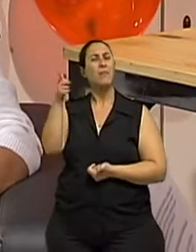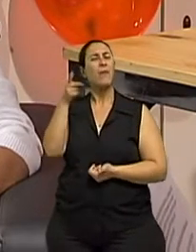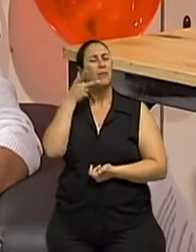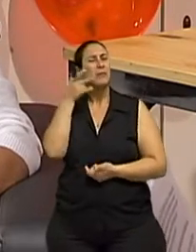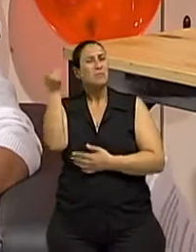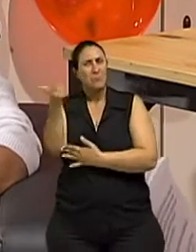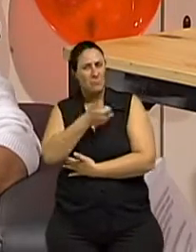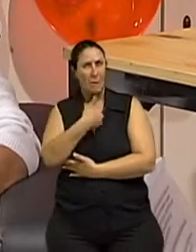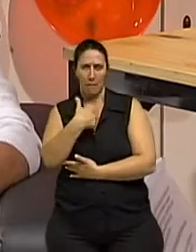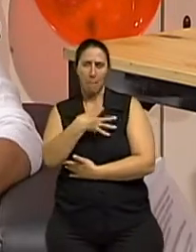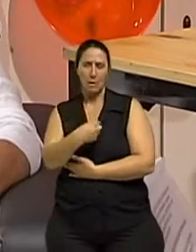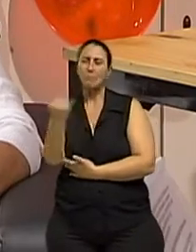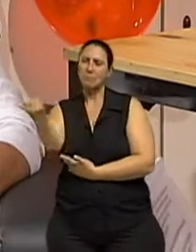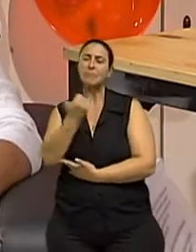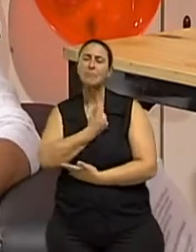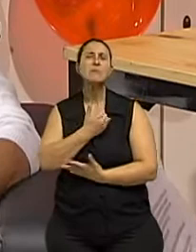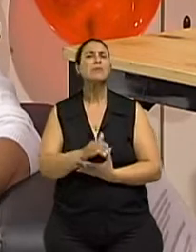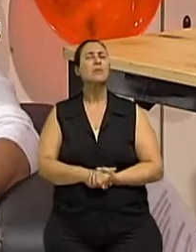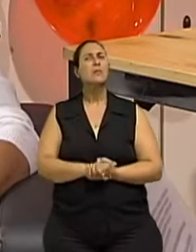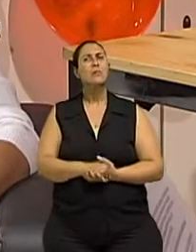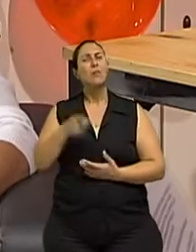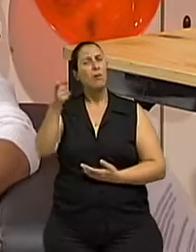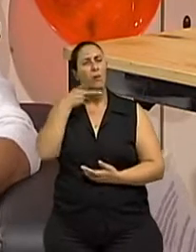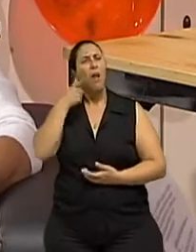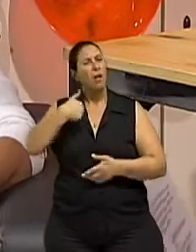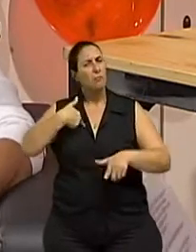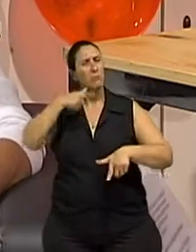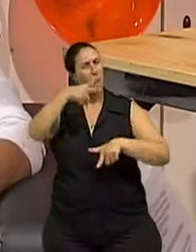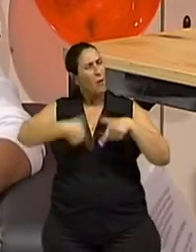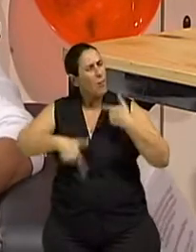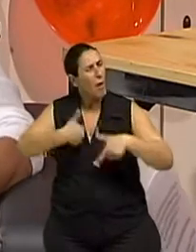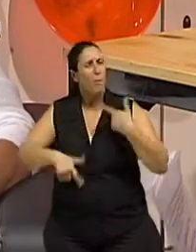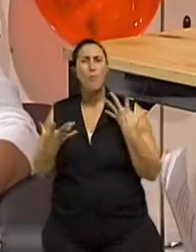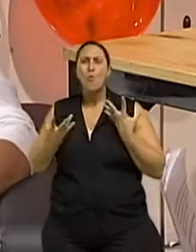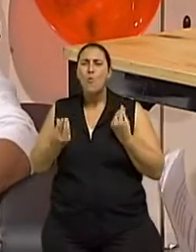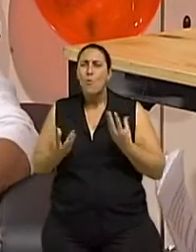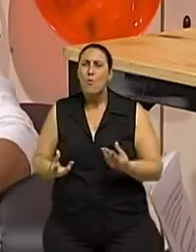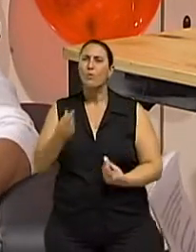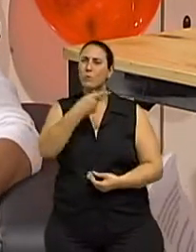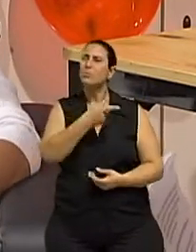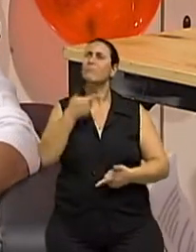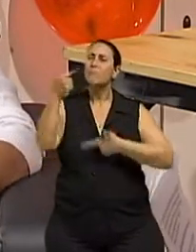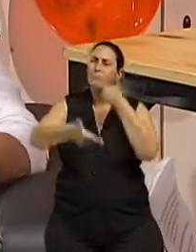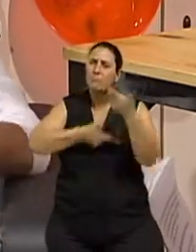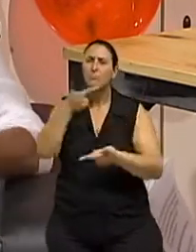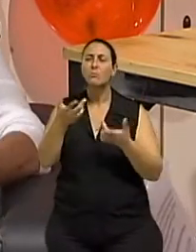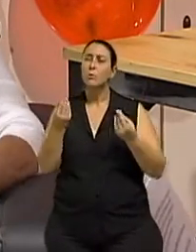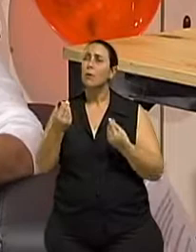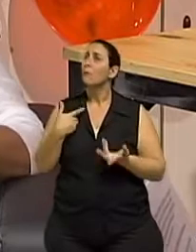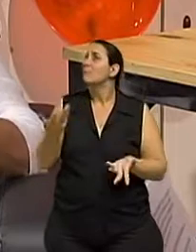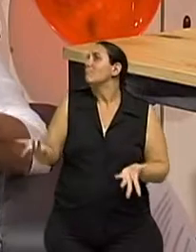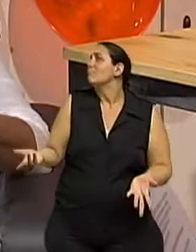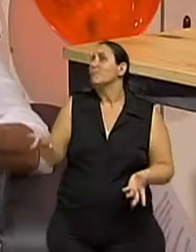tanto, porque além disso ela vai se envolvendo em outras coisas. Claro, tem que preparar aula, gente sabe que é isso. E outras